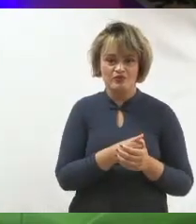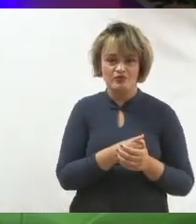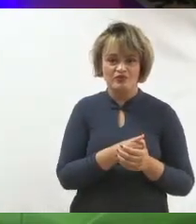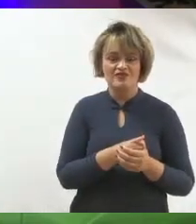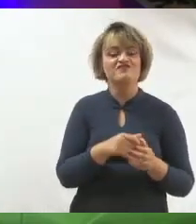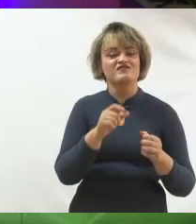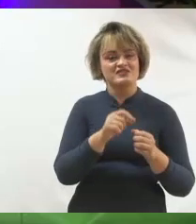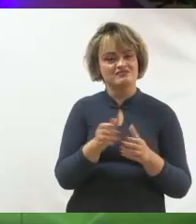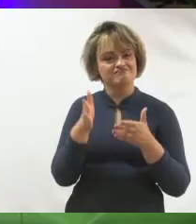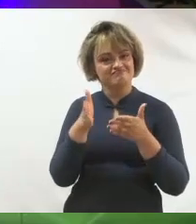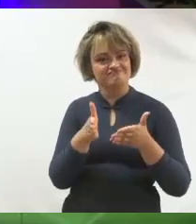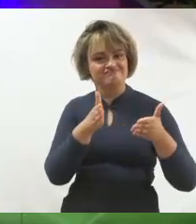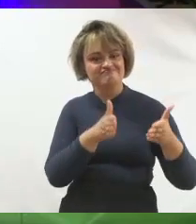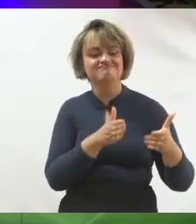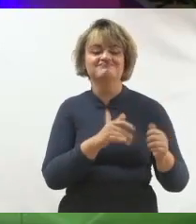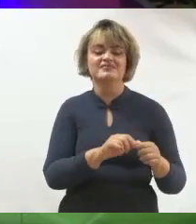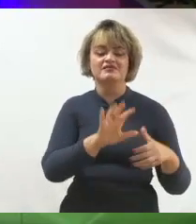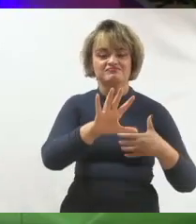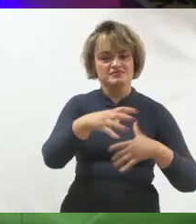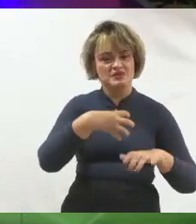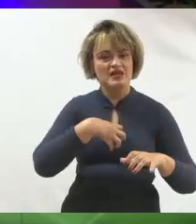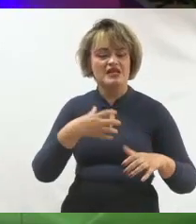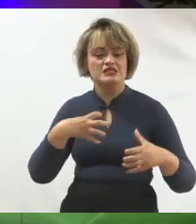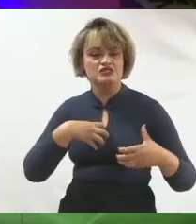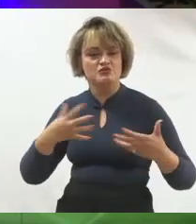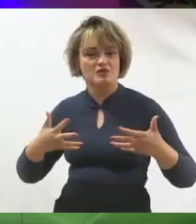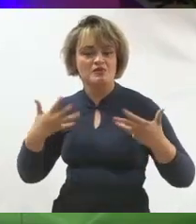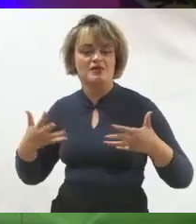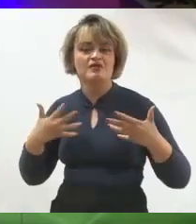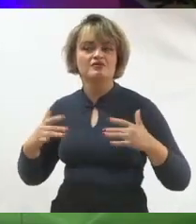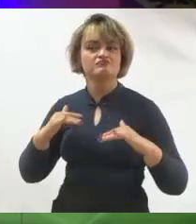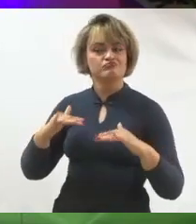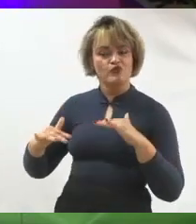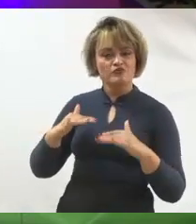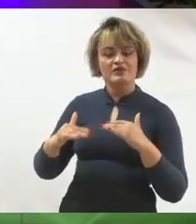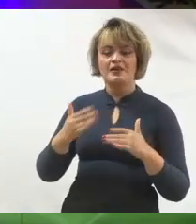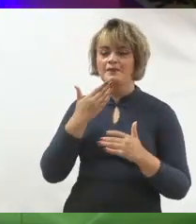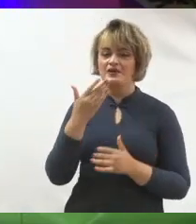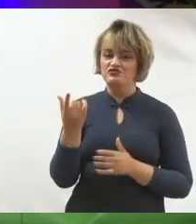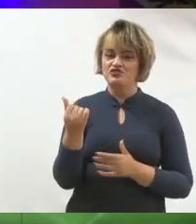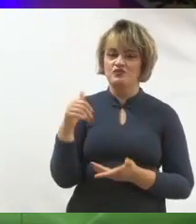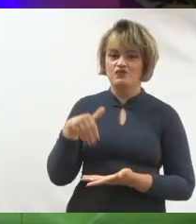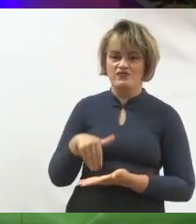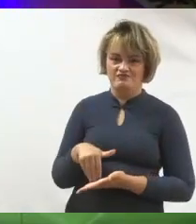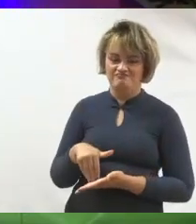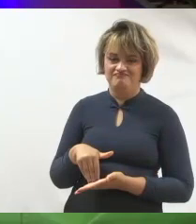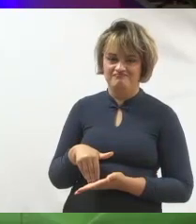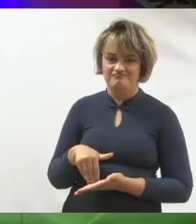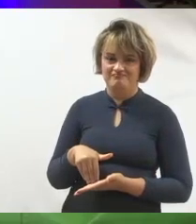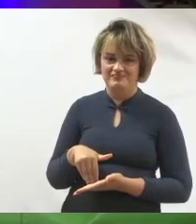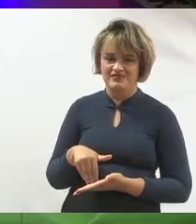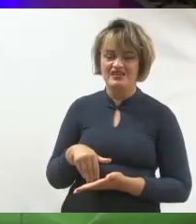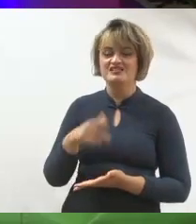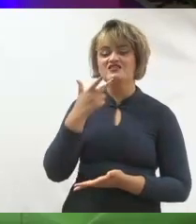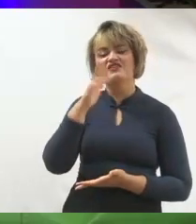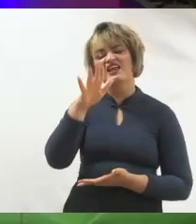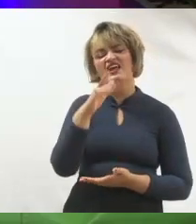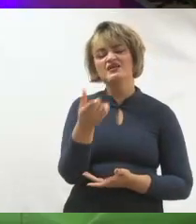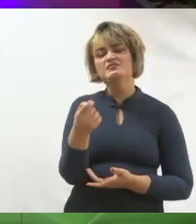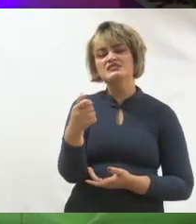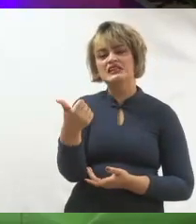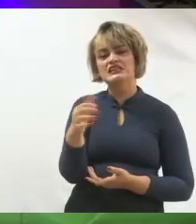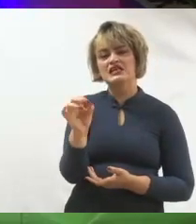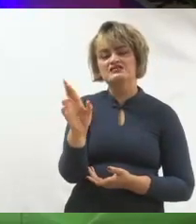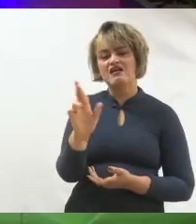etapas. Sensibilização, motivação e mobilização. Pedindo dinheiro no final. Você não sai pedindo dar 10